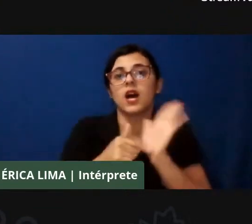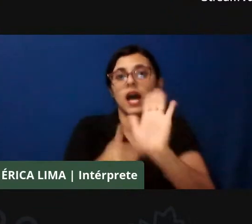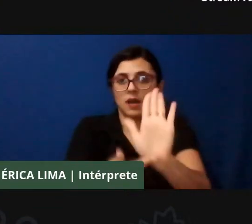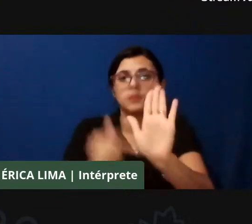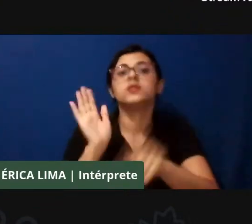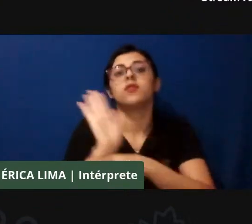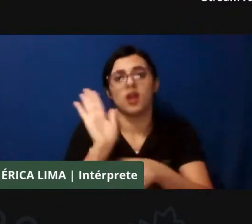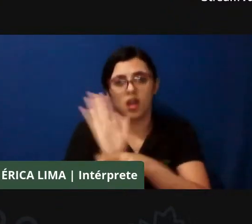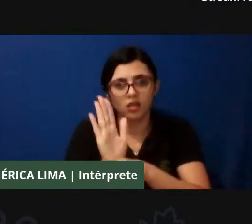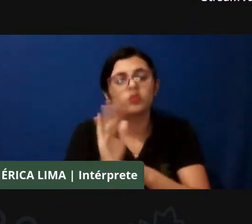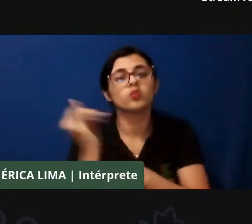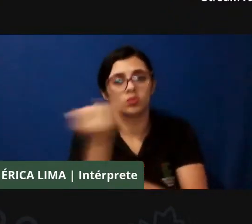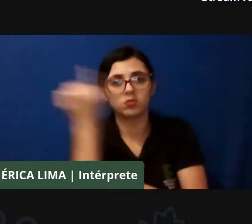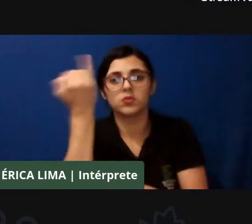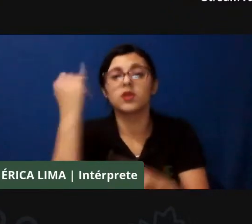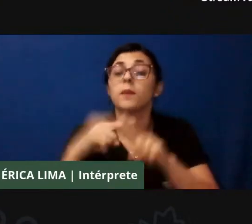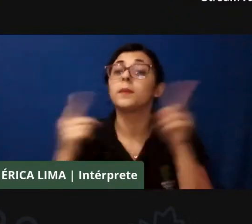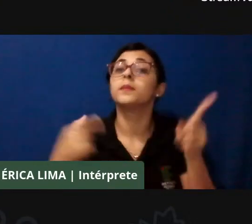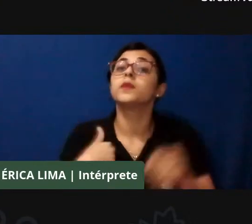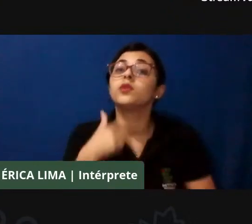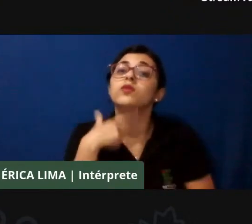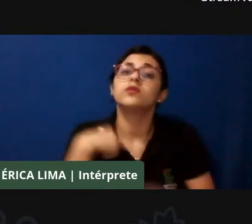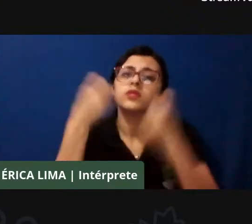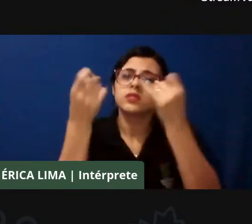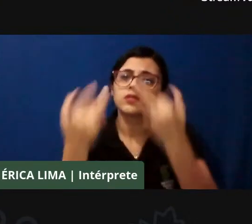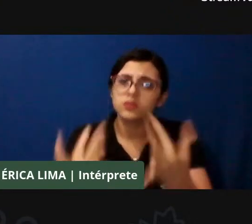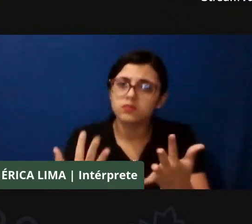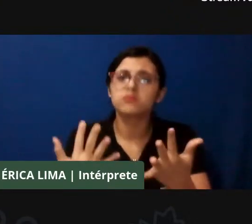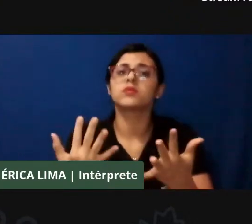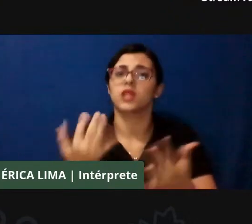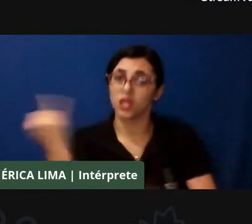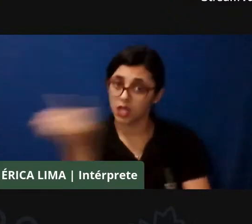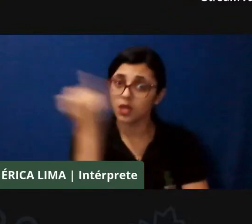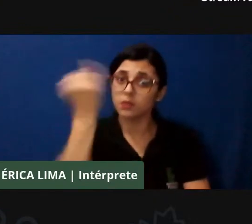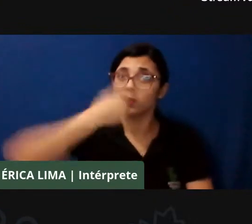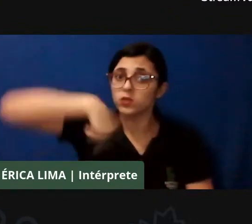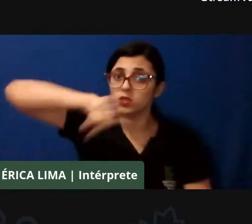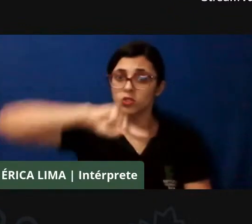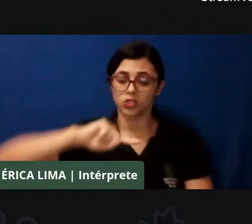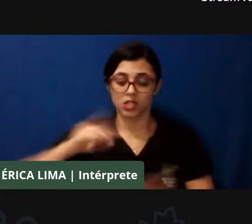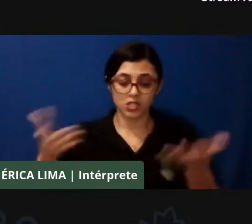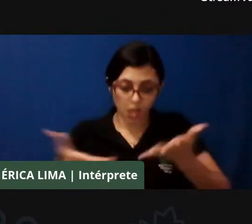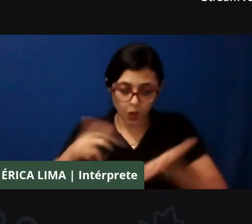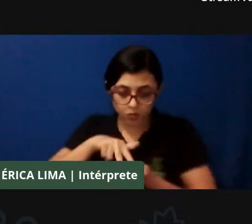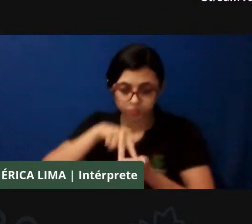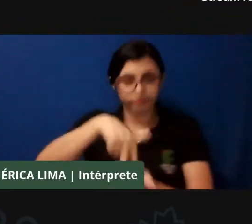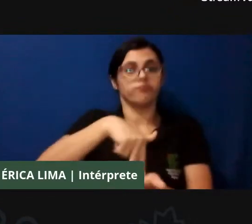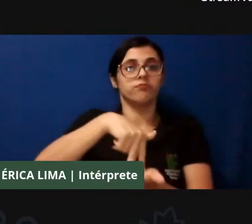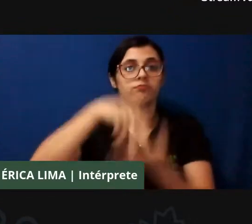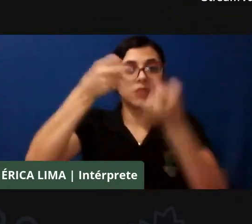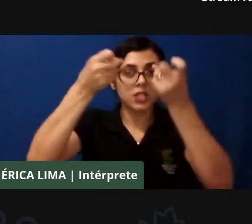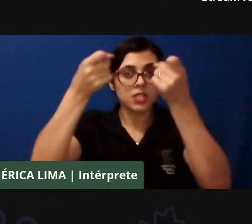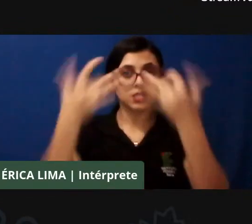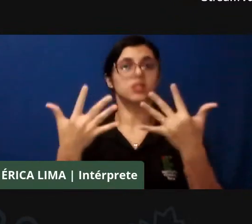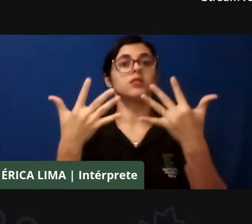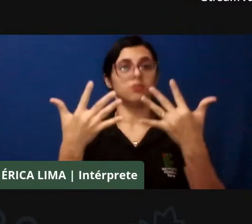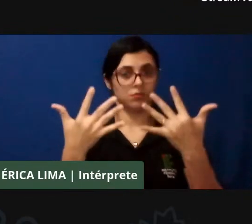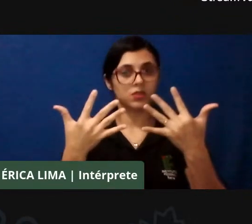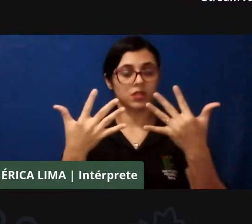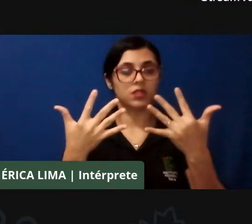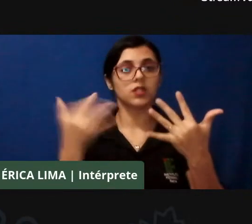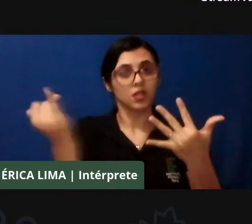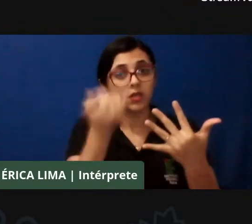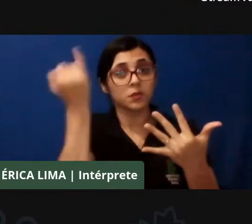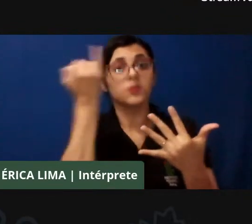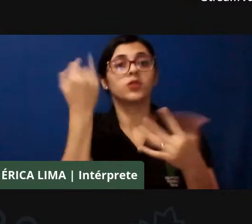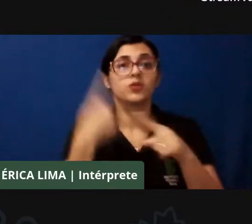falar da importância que é para nós fazer essa fala assim direto, como se fosse um processo mesmo de